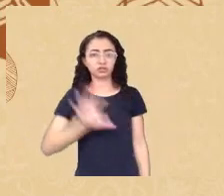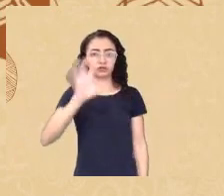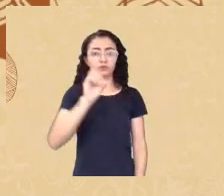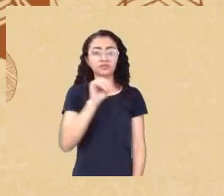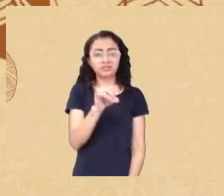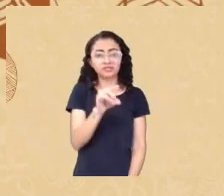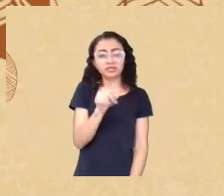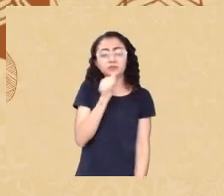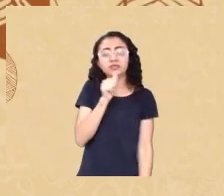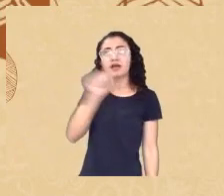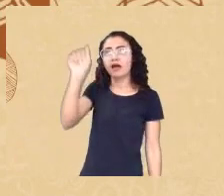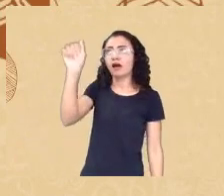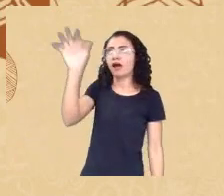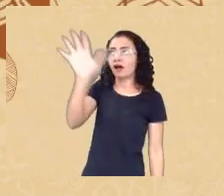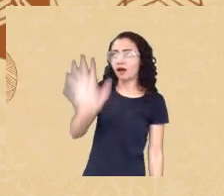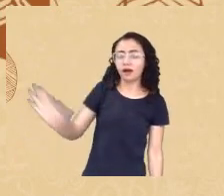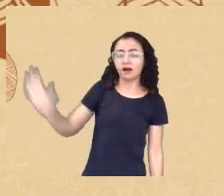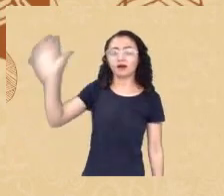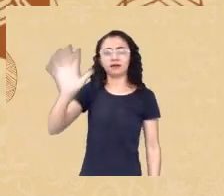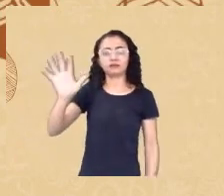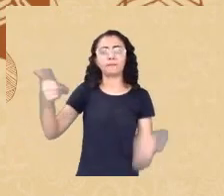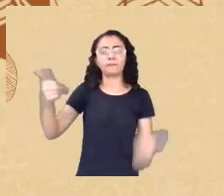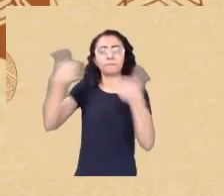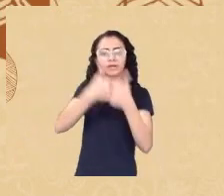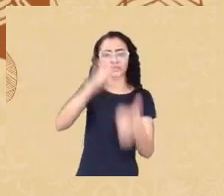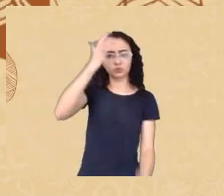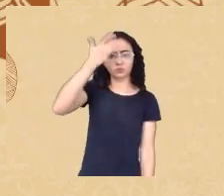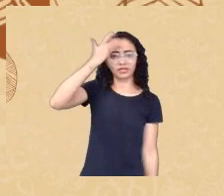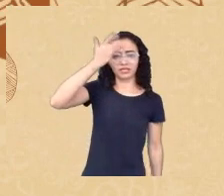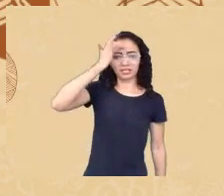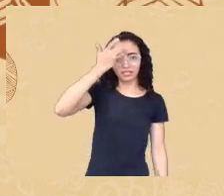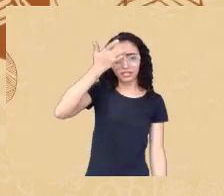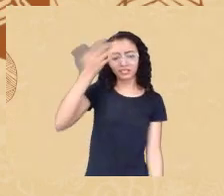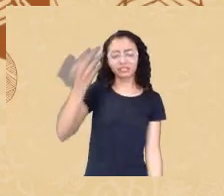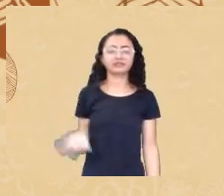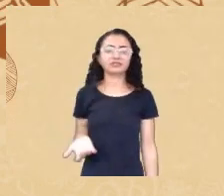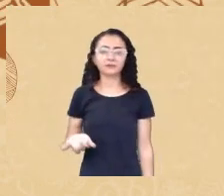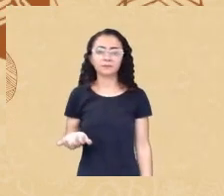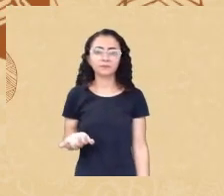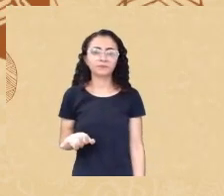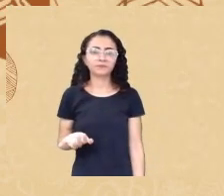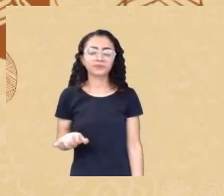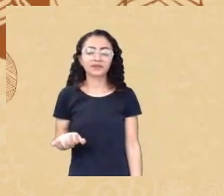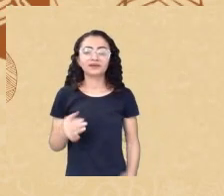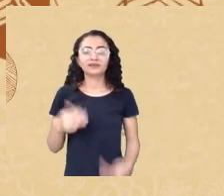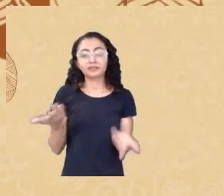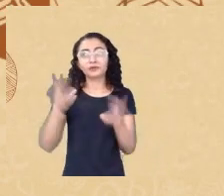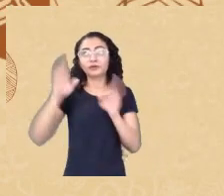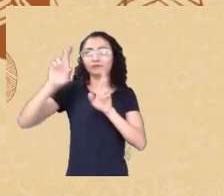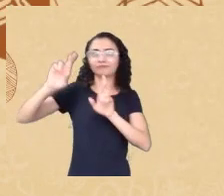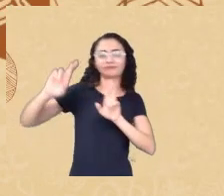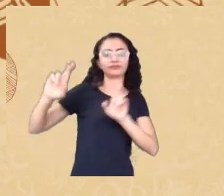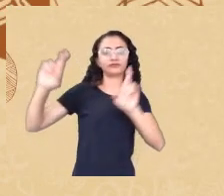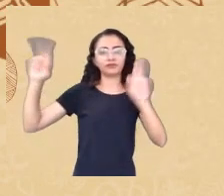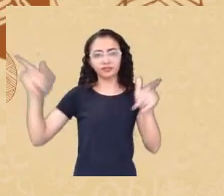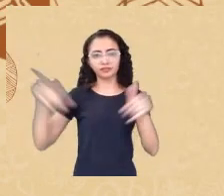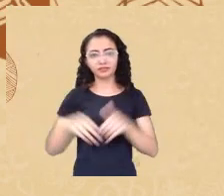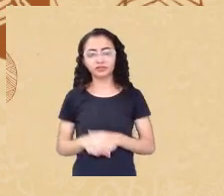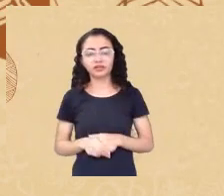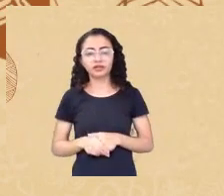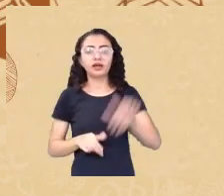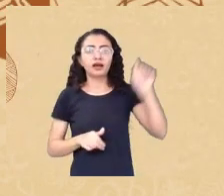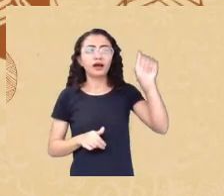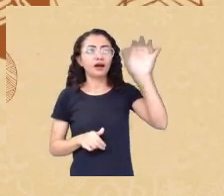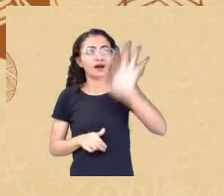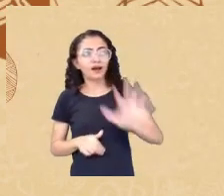Ásia que é do lado da Índia é uma coisa a Ásia que é a parte de Oriente Médio é totalmente diferente a Ásia que é mais que